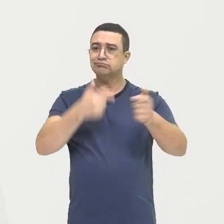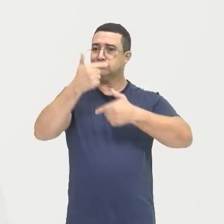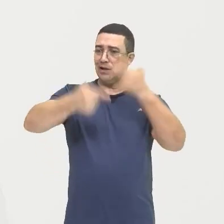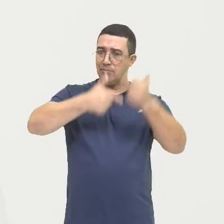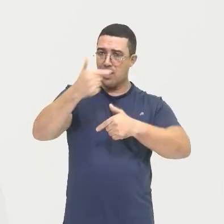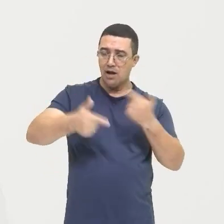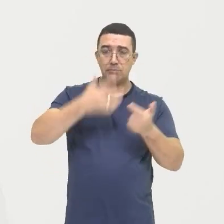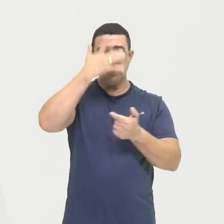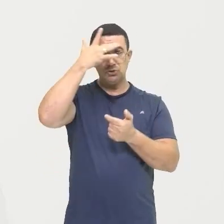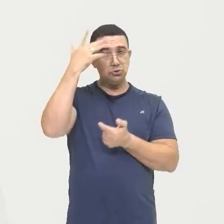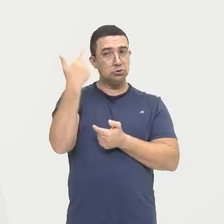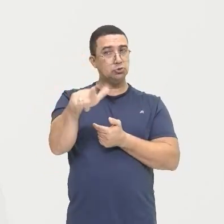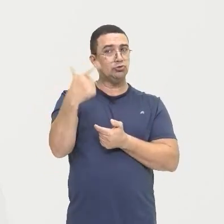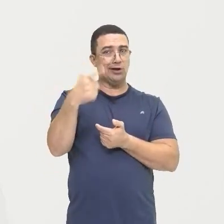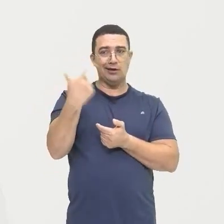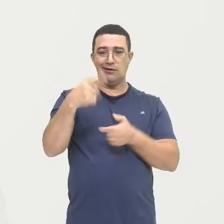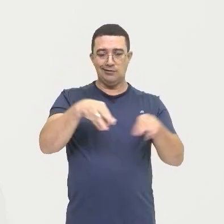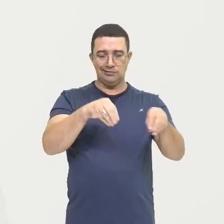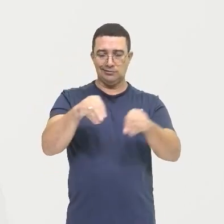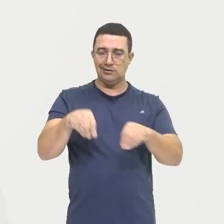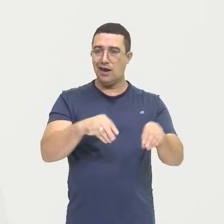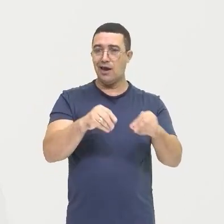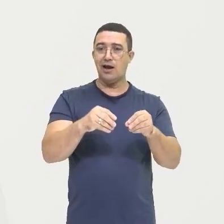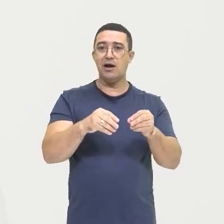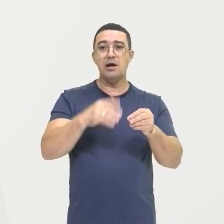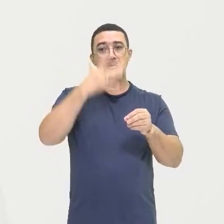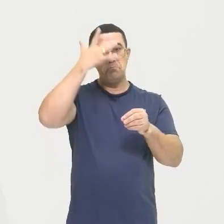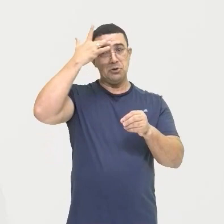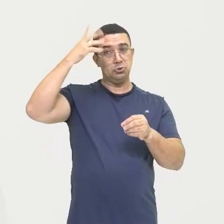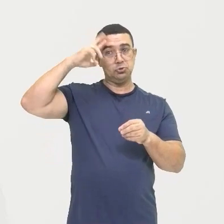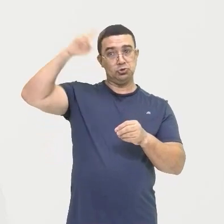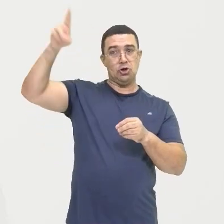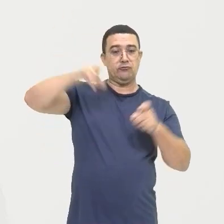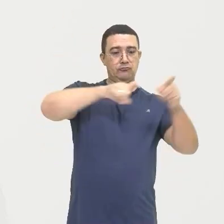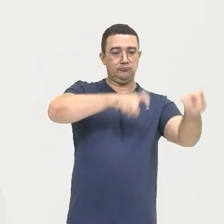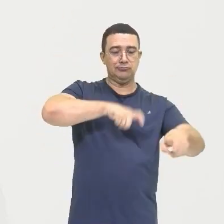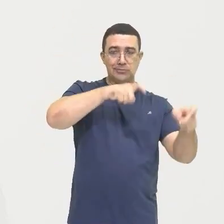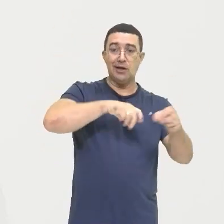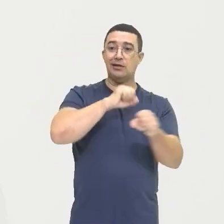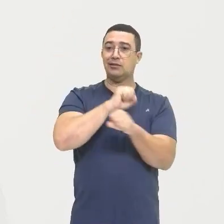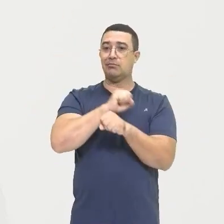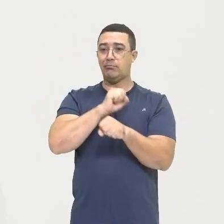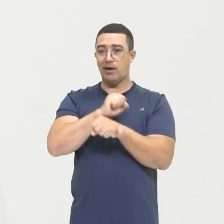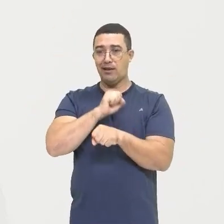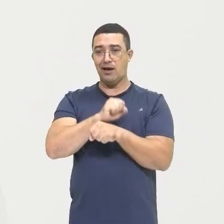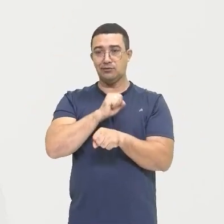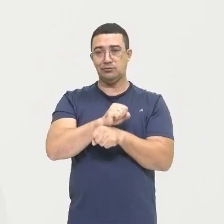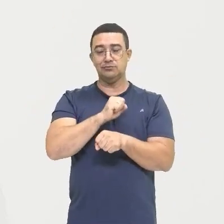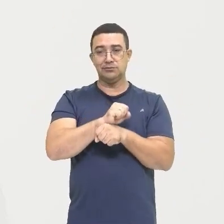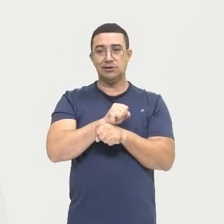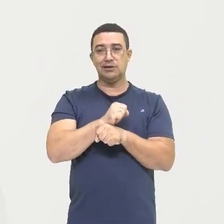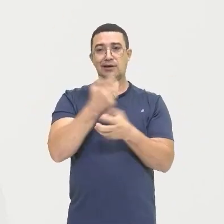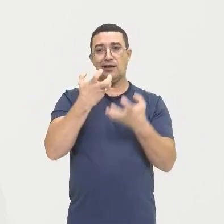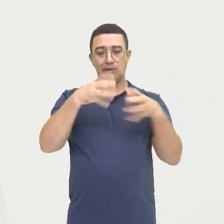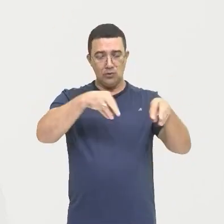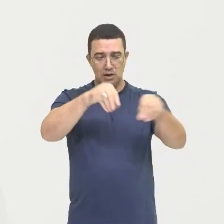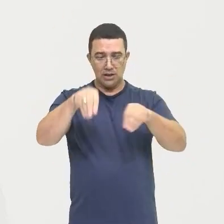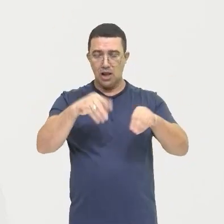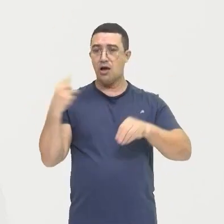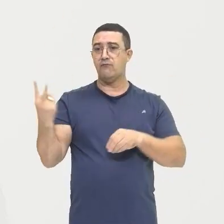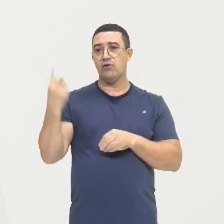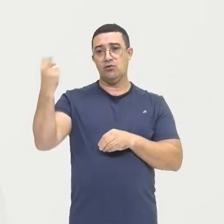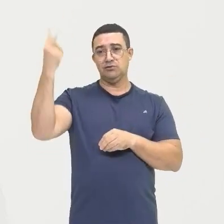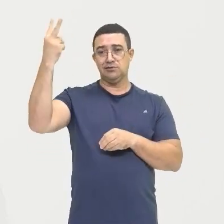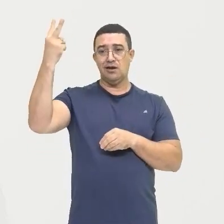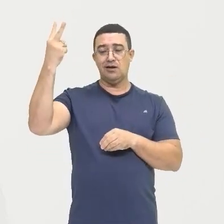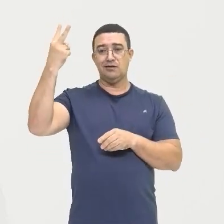fazendeiros Que tem ali Aquelas terras Que às vezes Está esperando Que tem um latifúndio Por exploração Esperando aquela terra Se valorizar